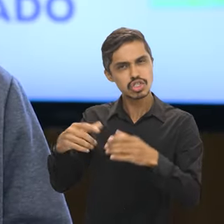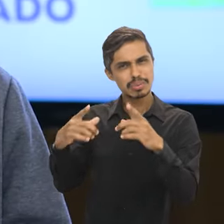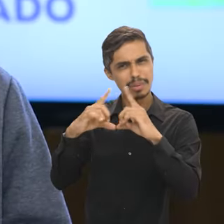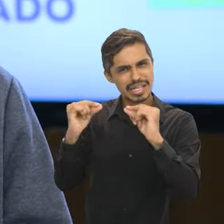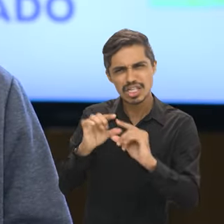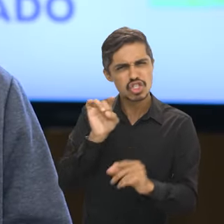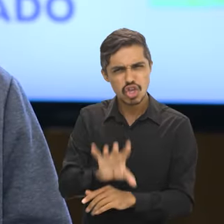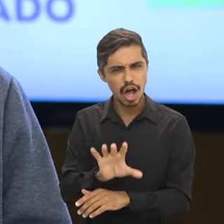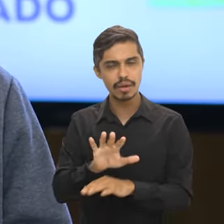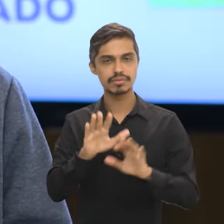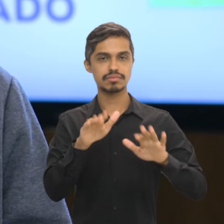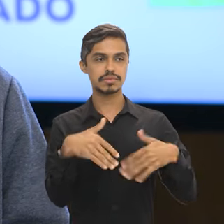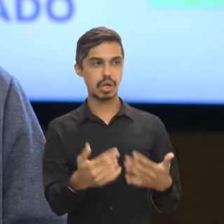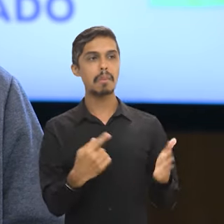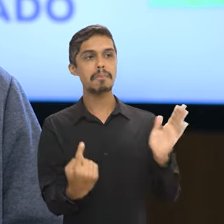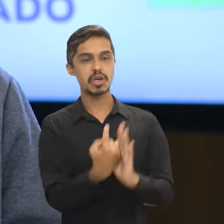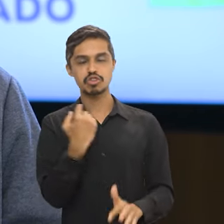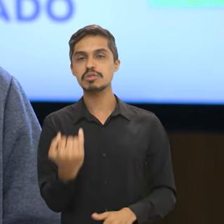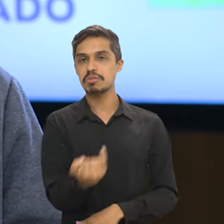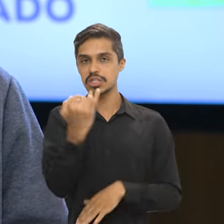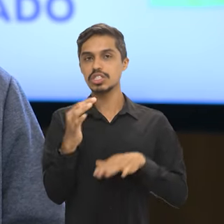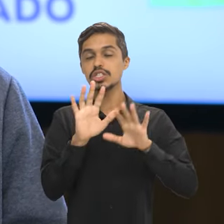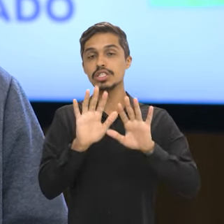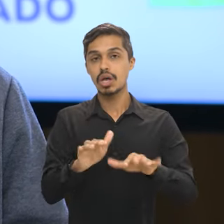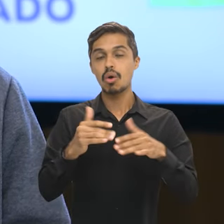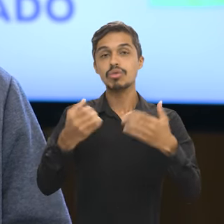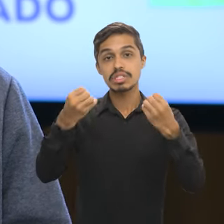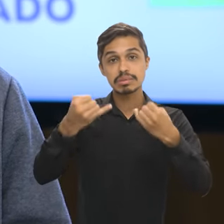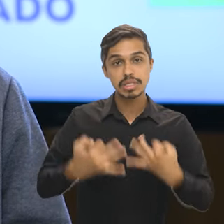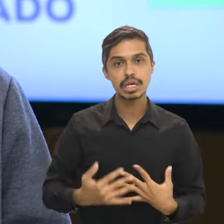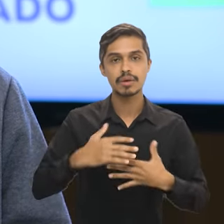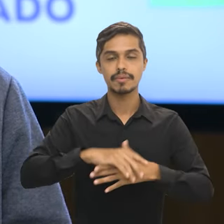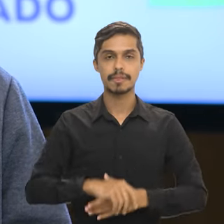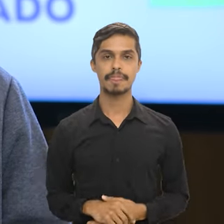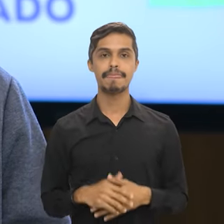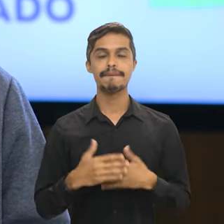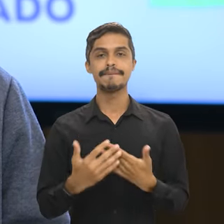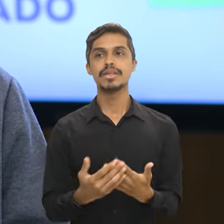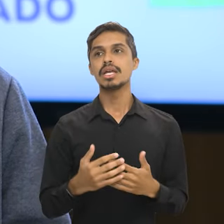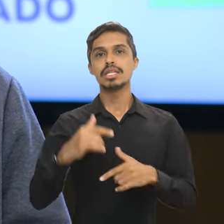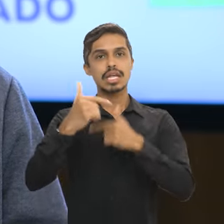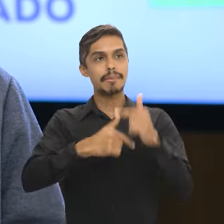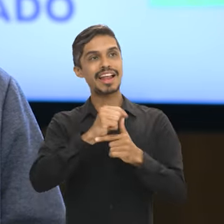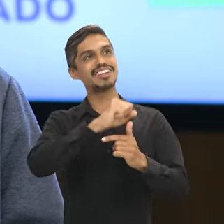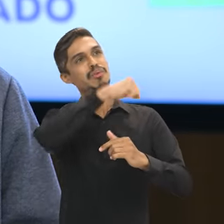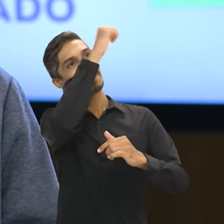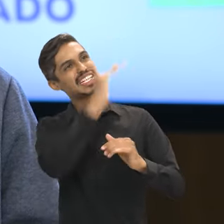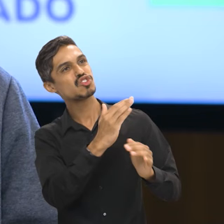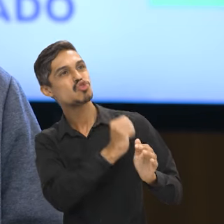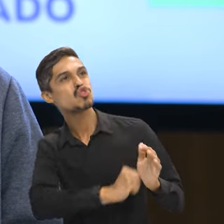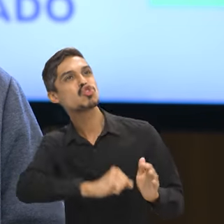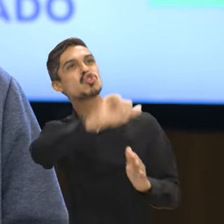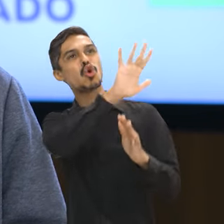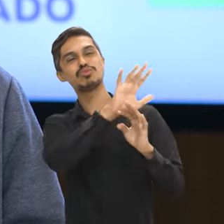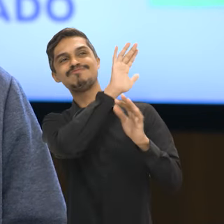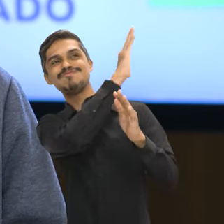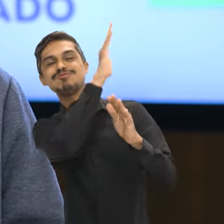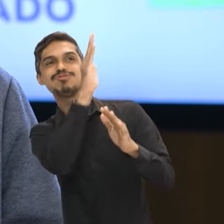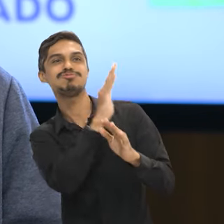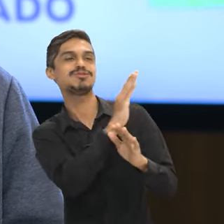Essa é uma pergunta muito importante e eu esclareço que não. Existem várias vagas que são para trabalhar em diferentes partes do Brasil.